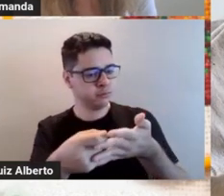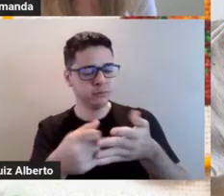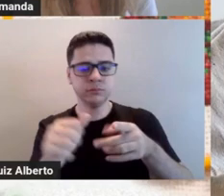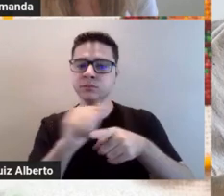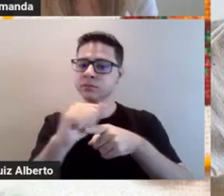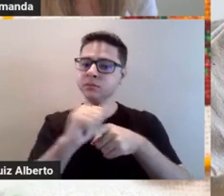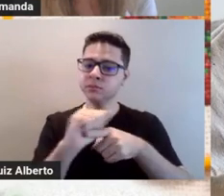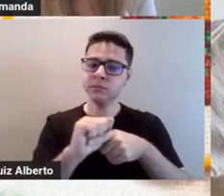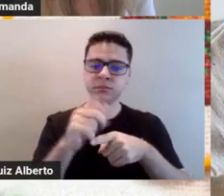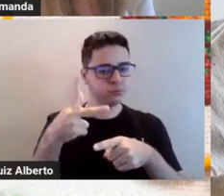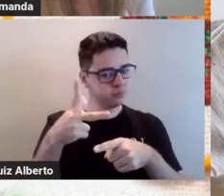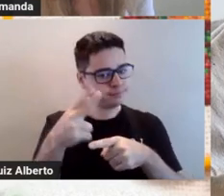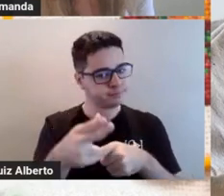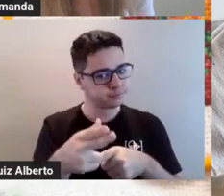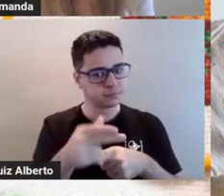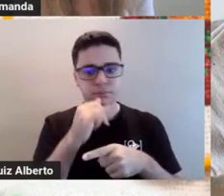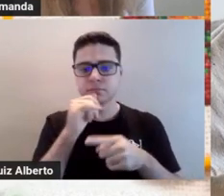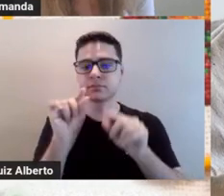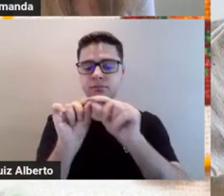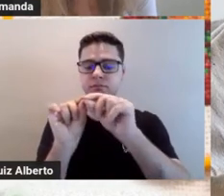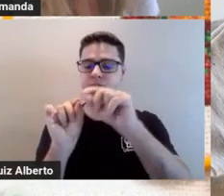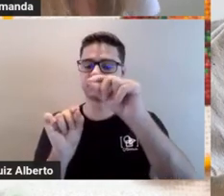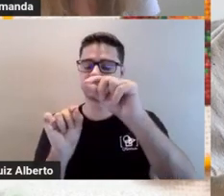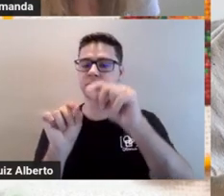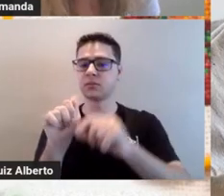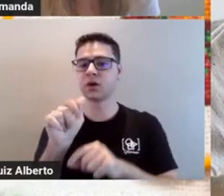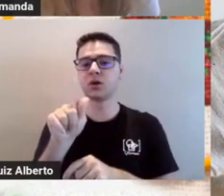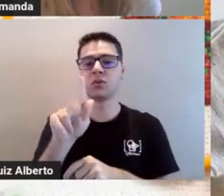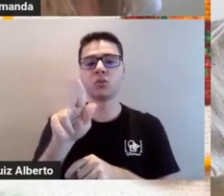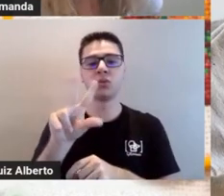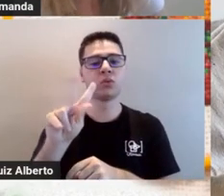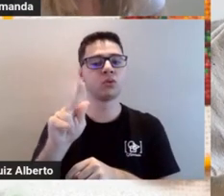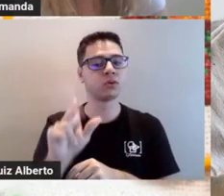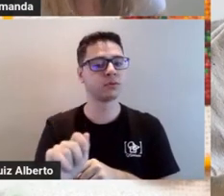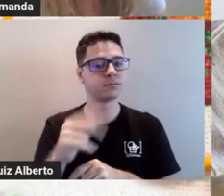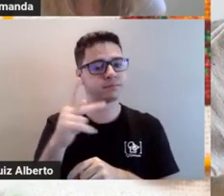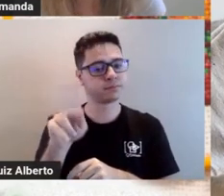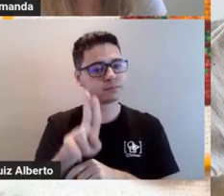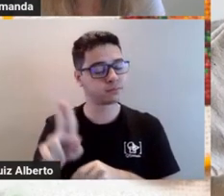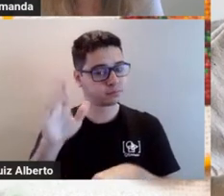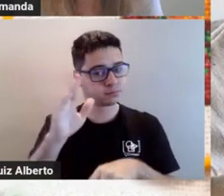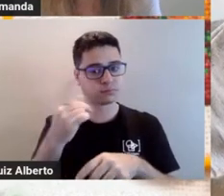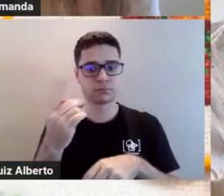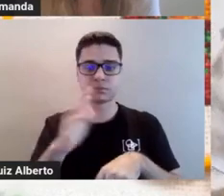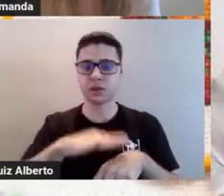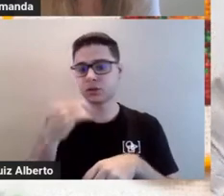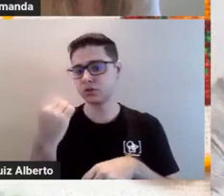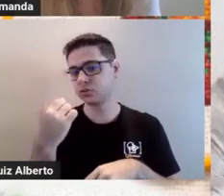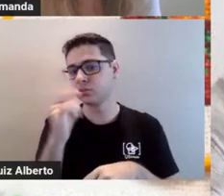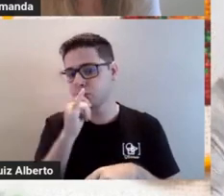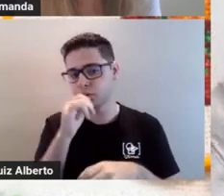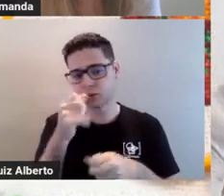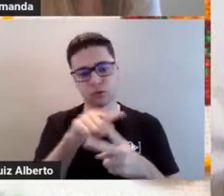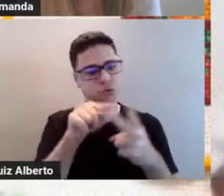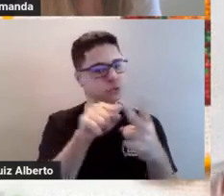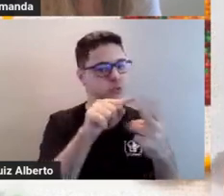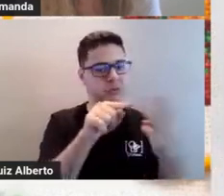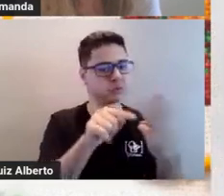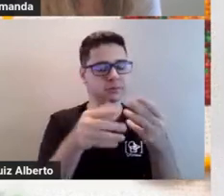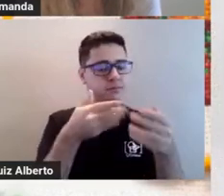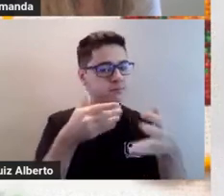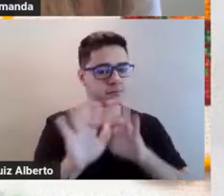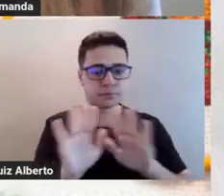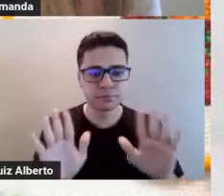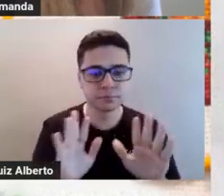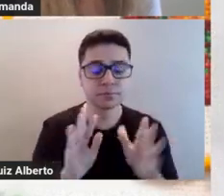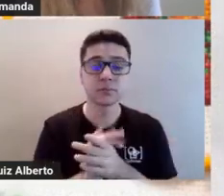tesoura. Uma agulha. Que a gente vai utilizar. Vocês podem utilizar mais de uma agulha se vocês quiserem. E uma